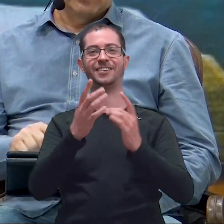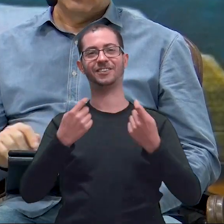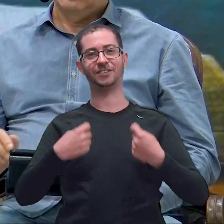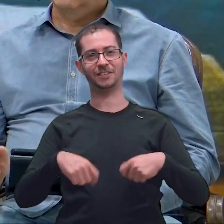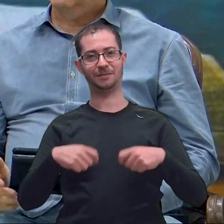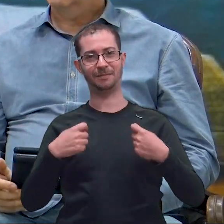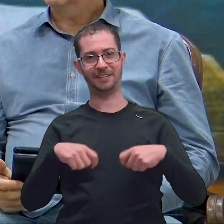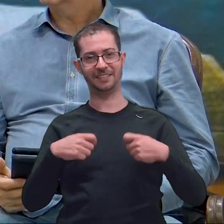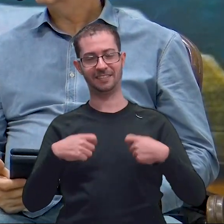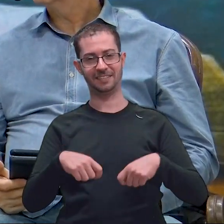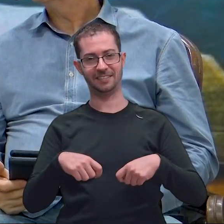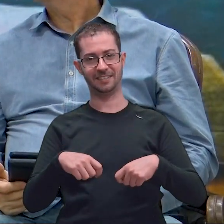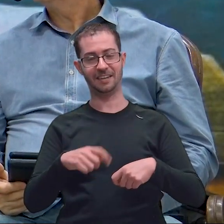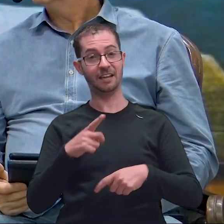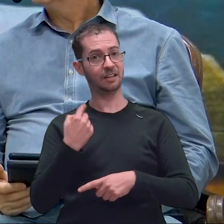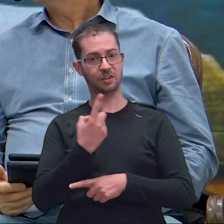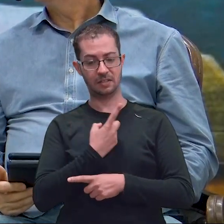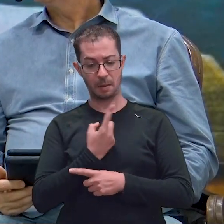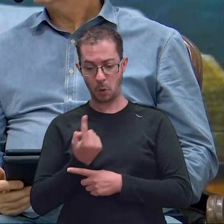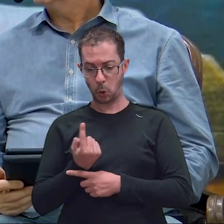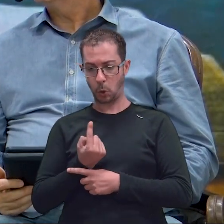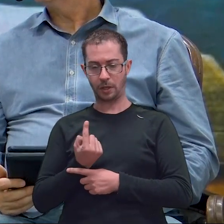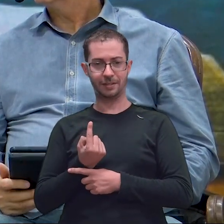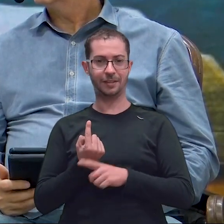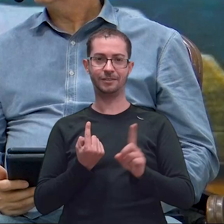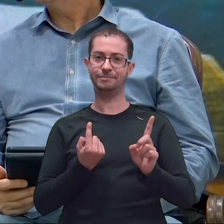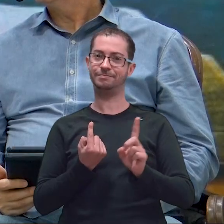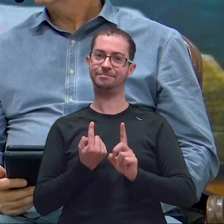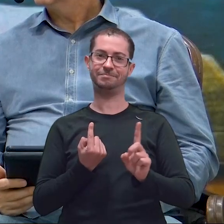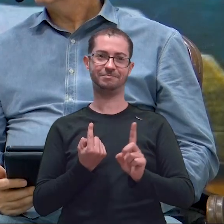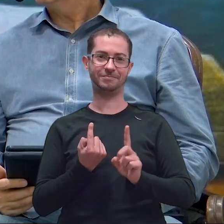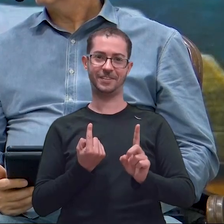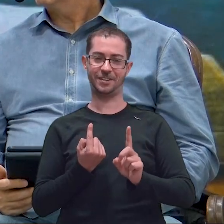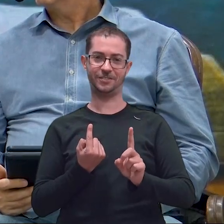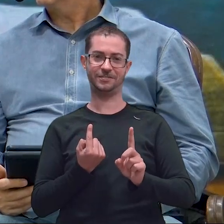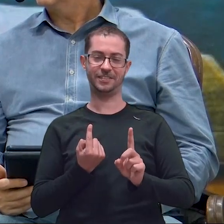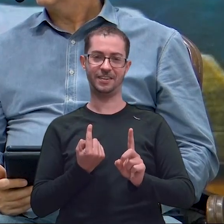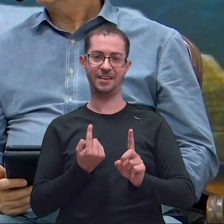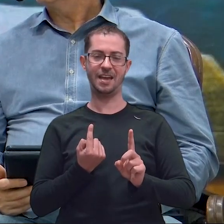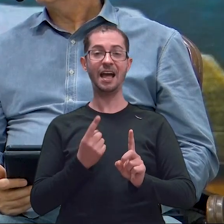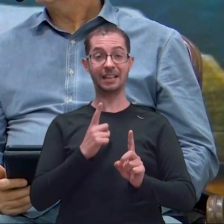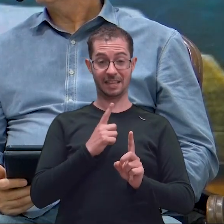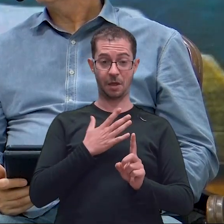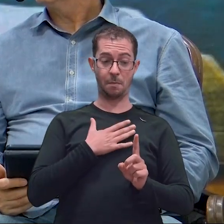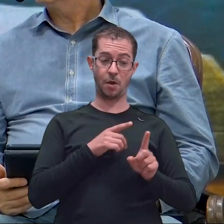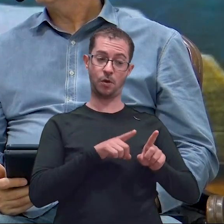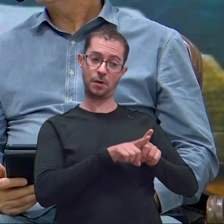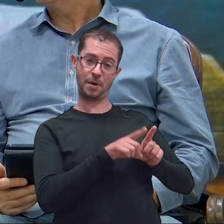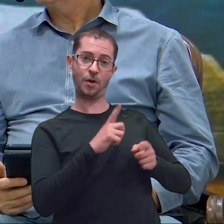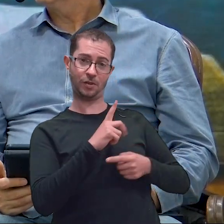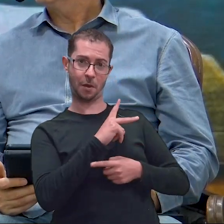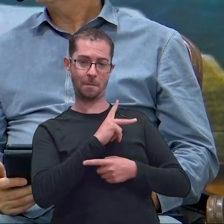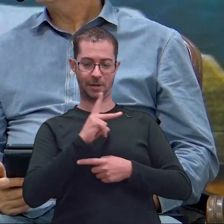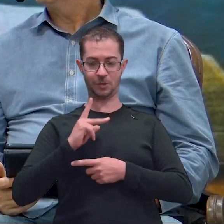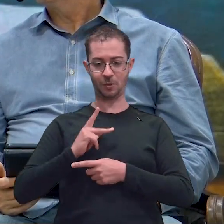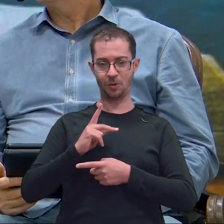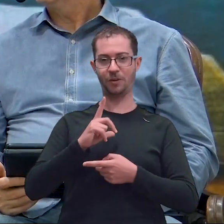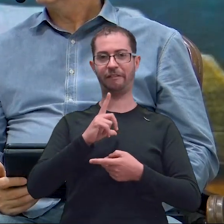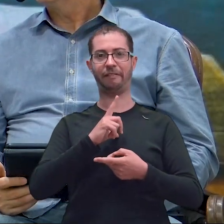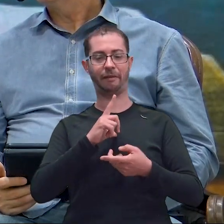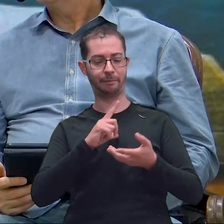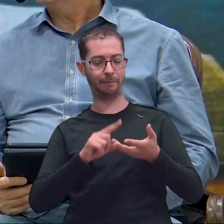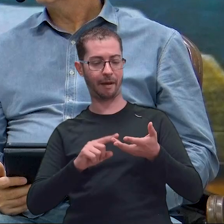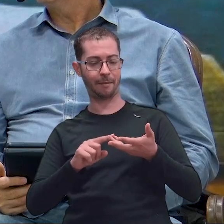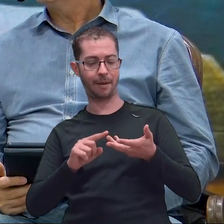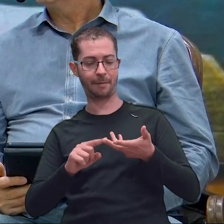nós não estamos sozinhos. Isso é que é importante. Nós não estamos sozinhos. Ah, mas eu tenho meu irmão, eu tenho o pastor, eu tenho um amigo. Mas,